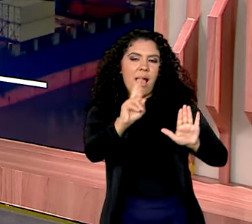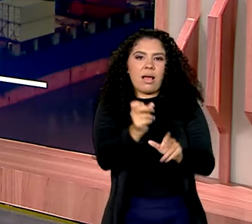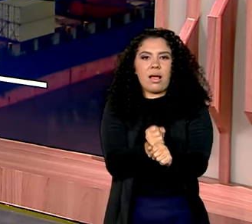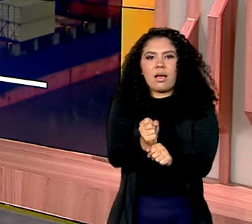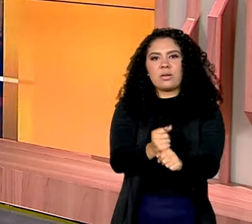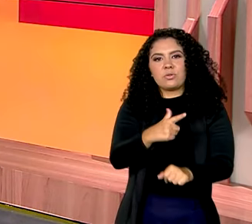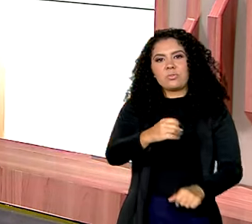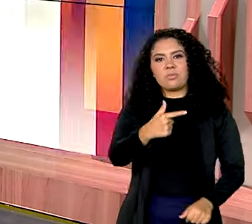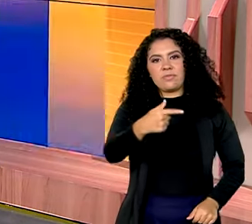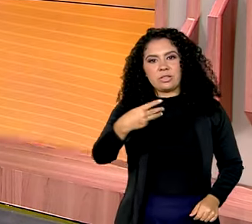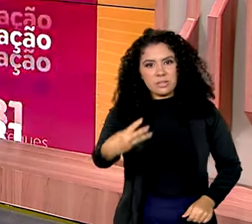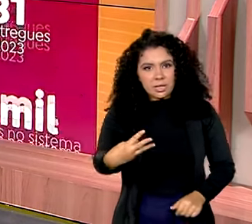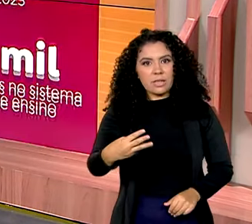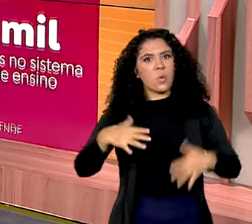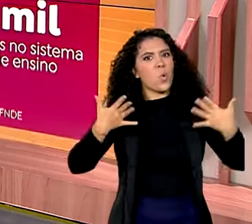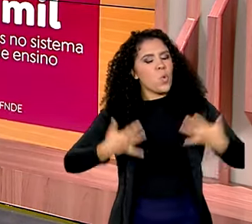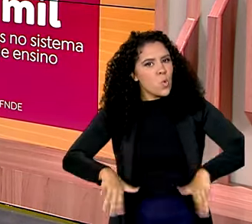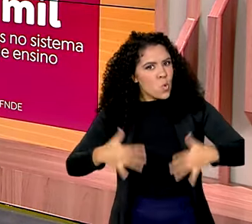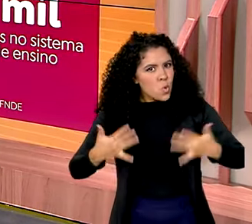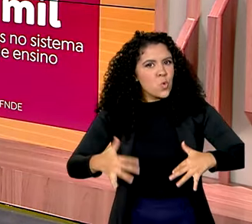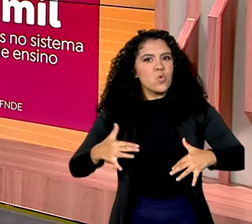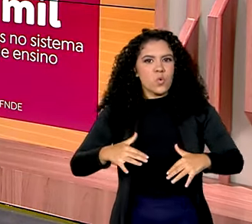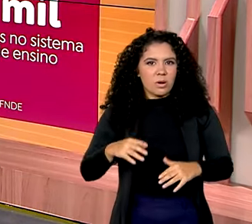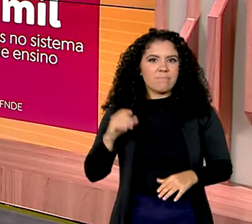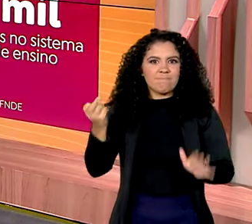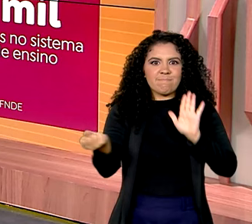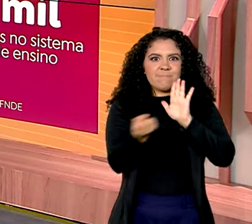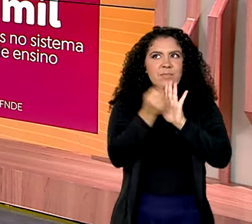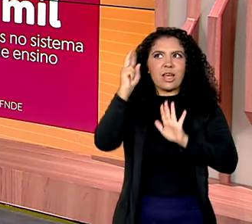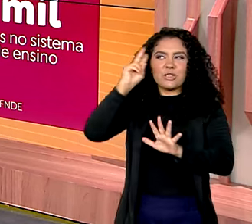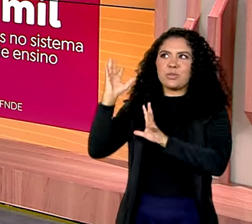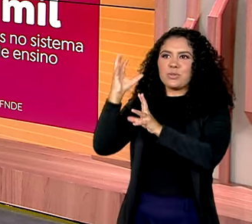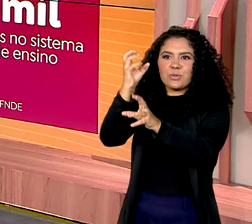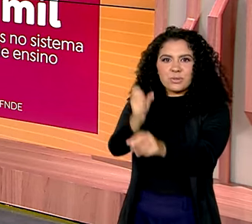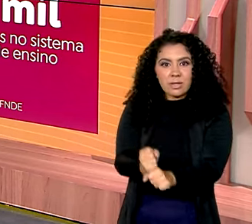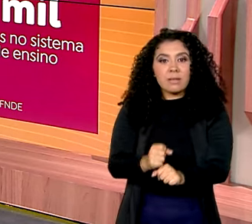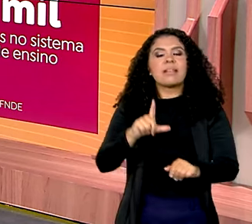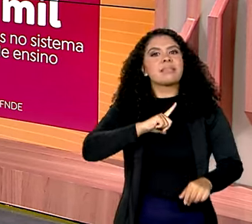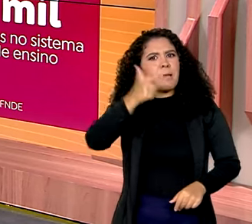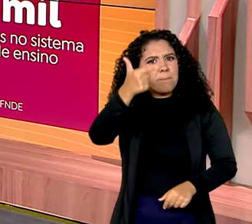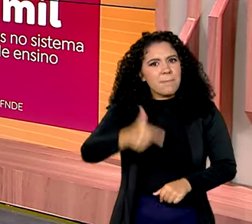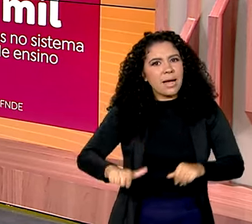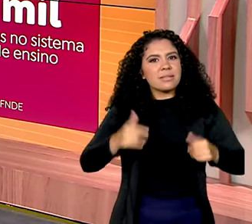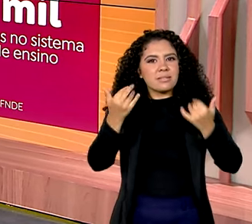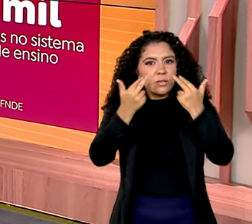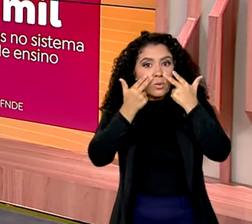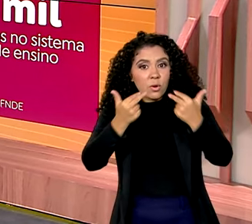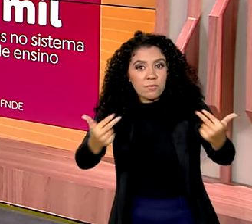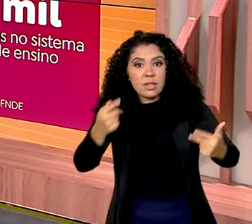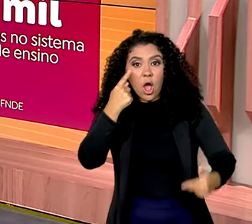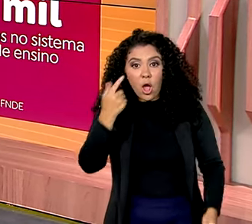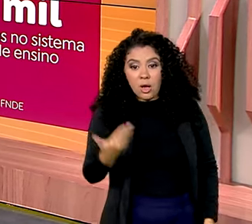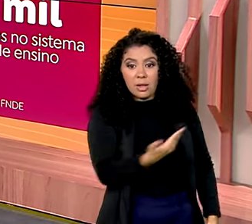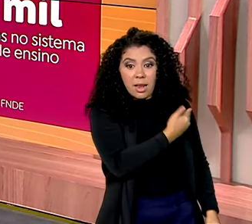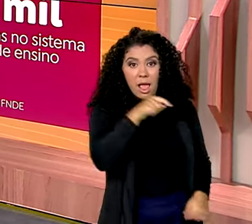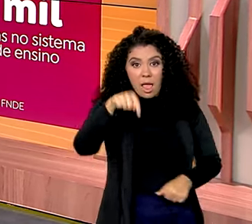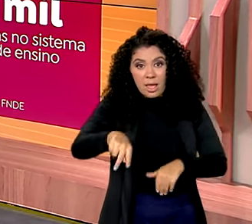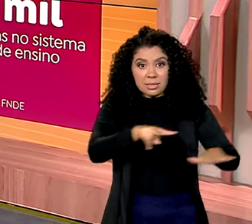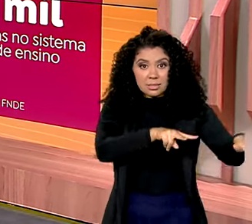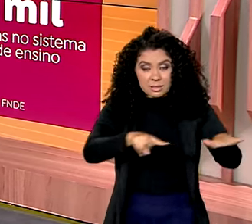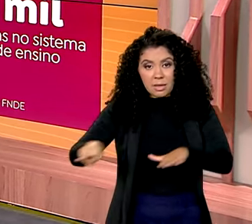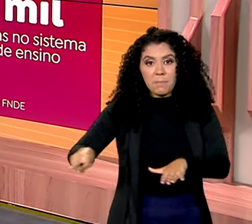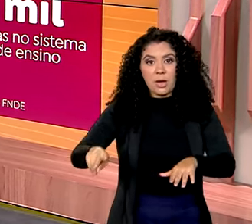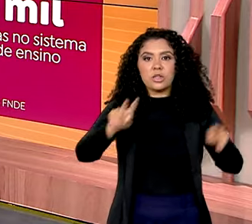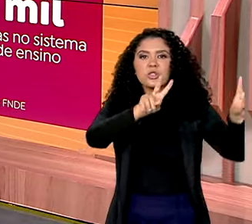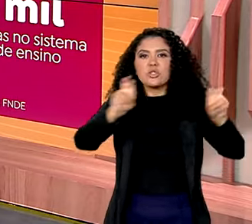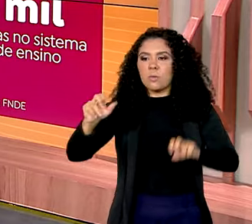de dólares em 2023, o maior volume da história. E tem mais, a gente vê aí que nesta semana o Bolsa Família começou a